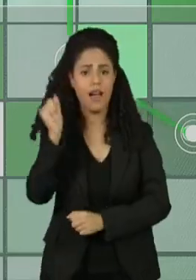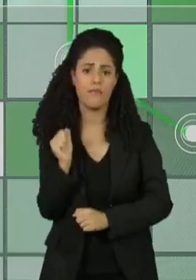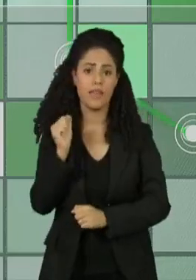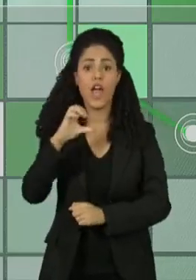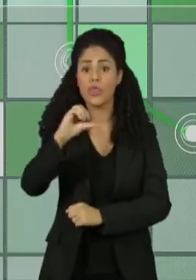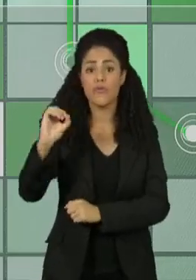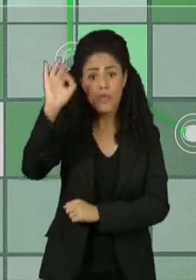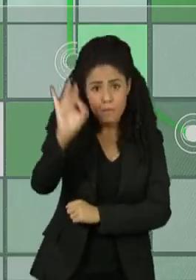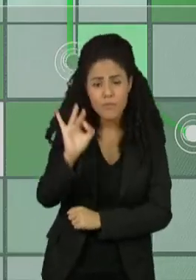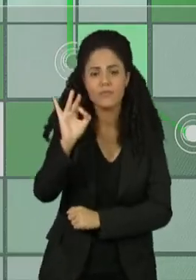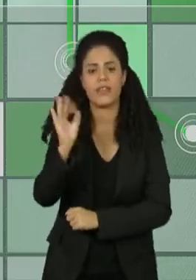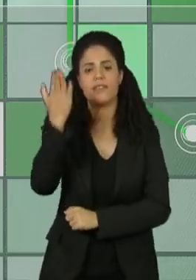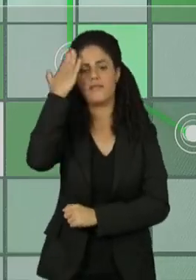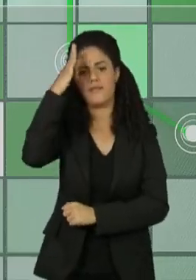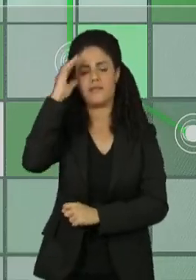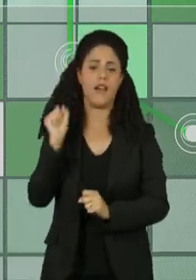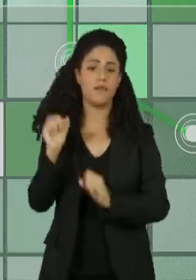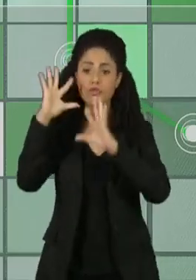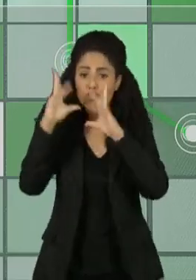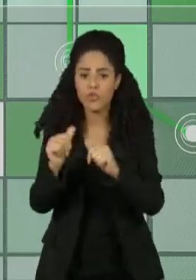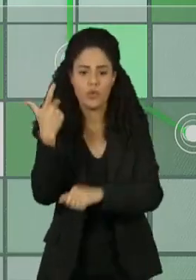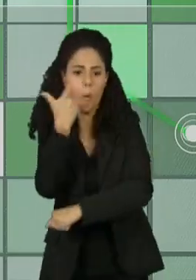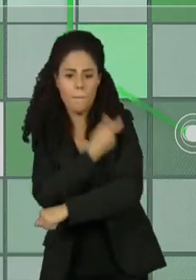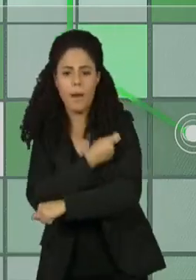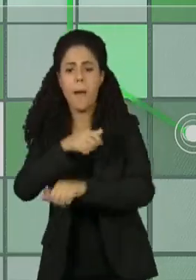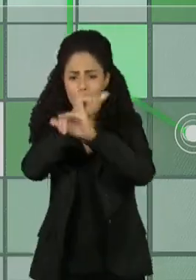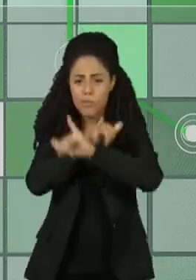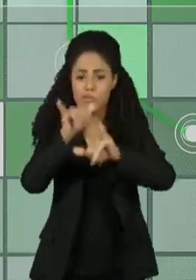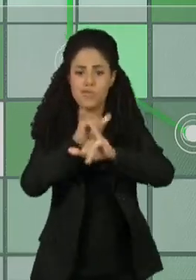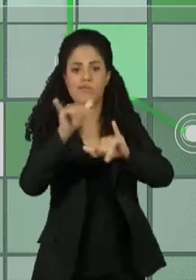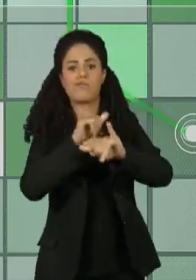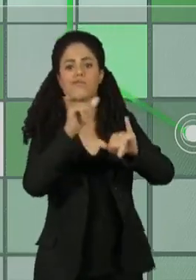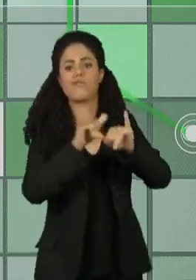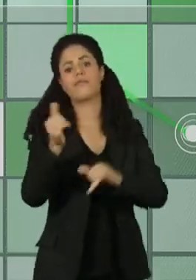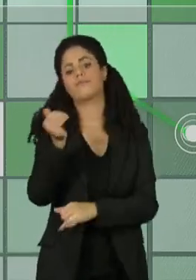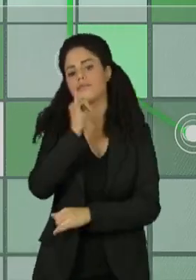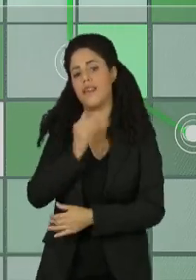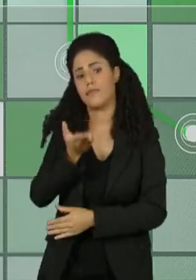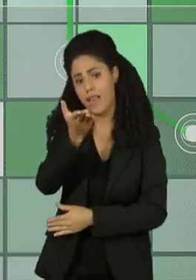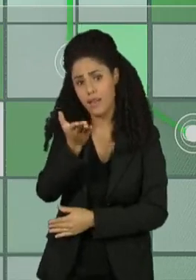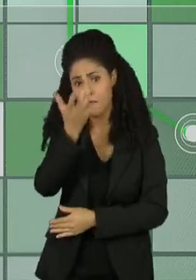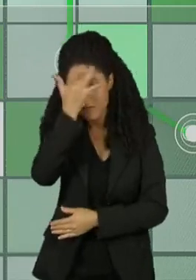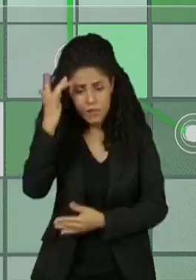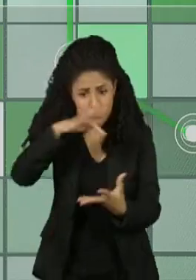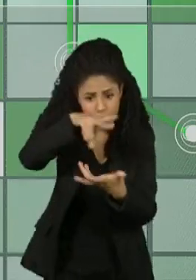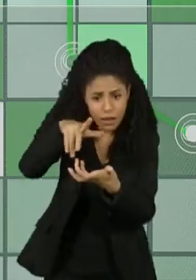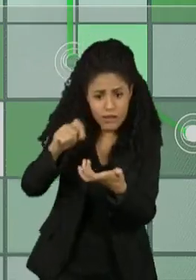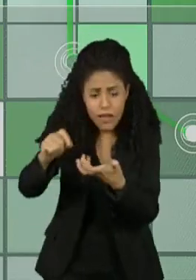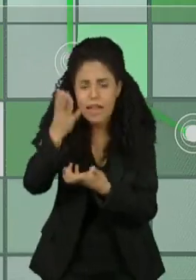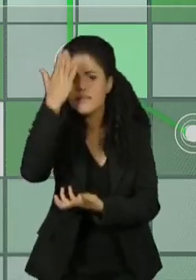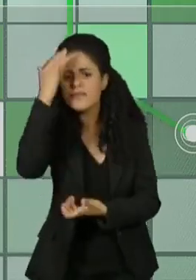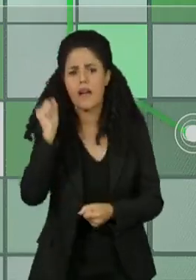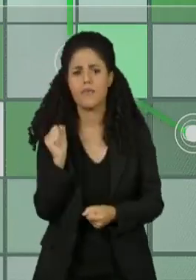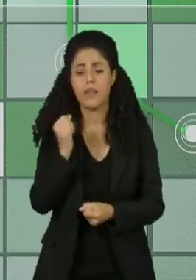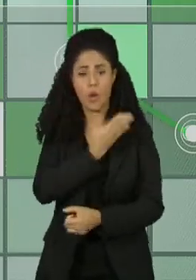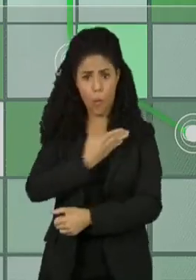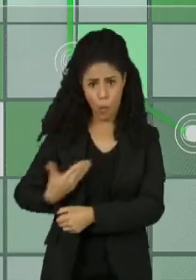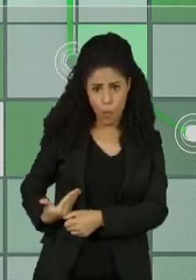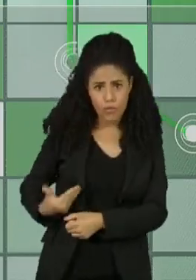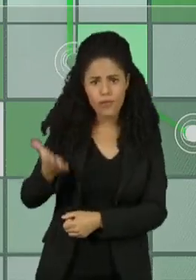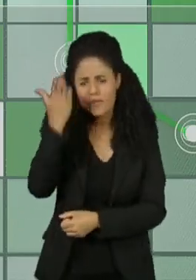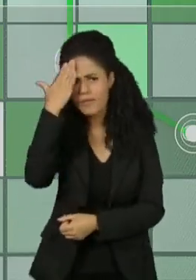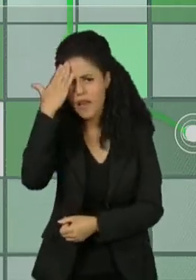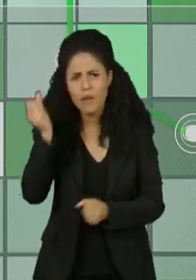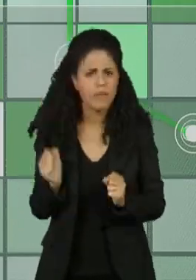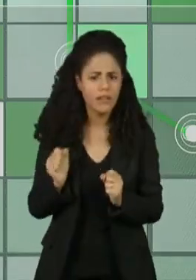de 90% de cobertura vacinal, servindo de exemplo para o mundo. Você acha que o governo federal agiu